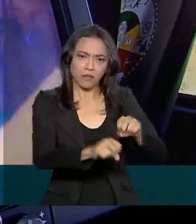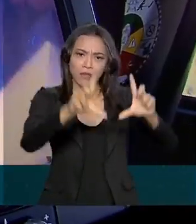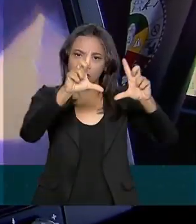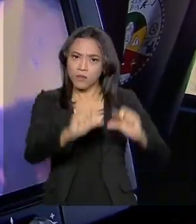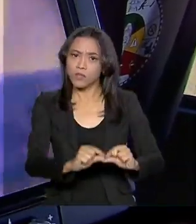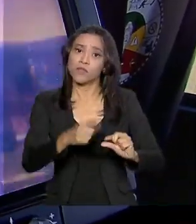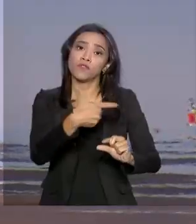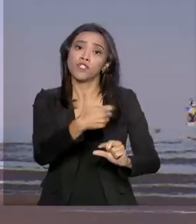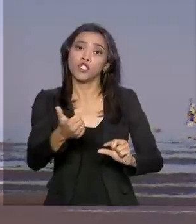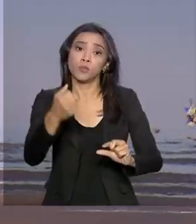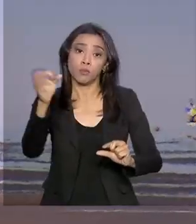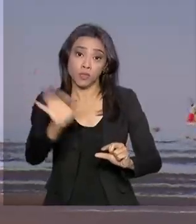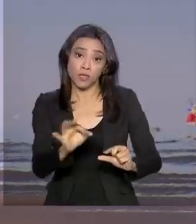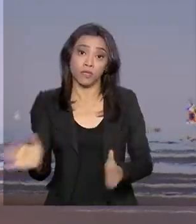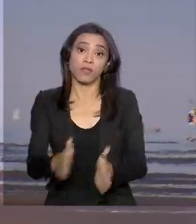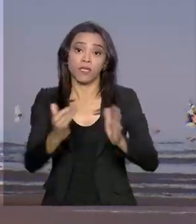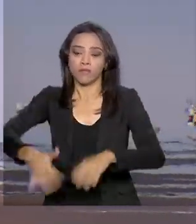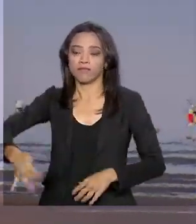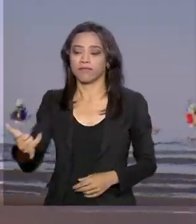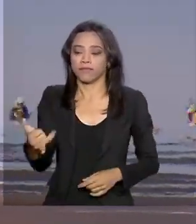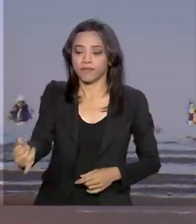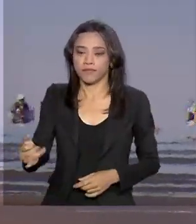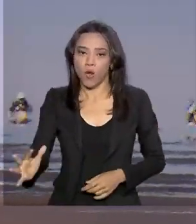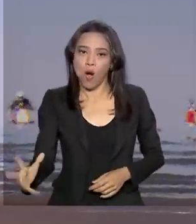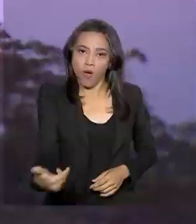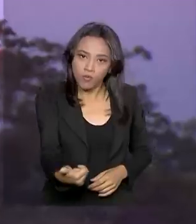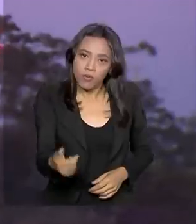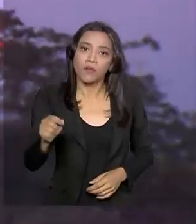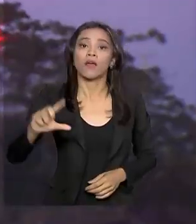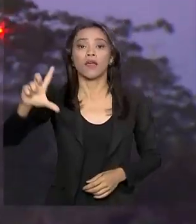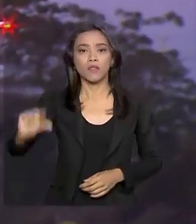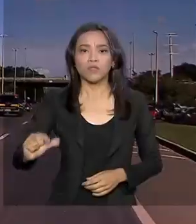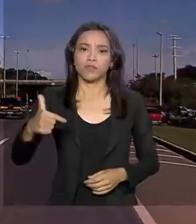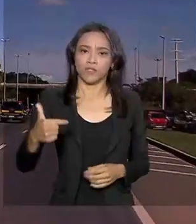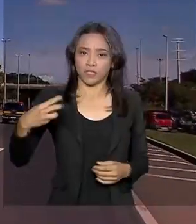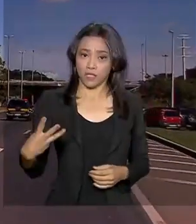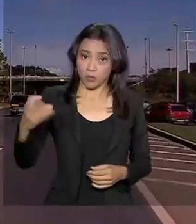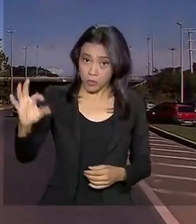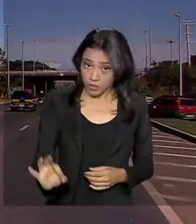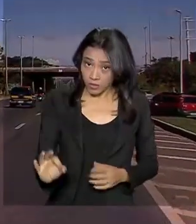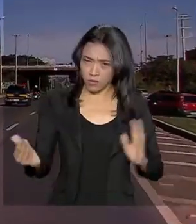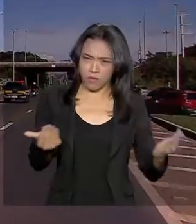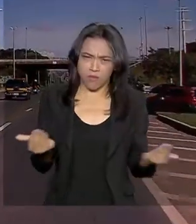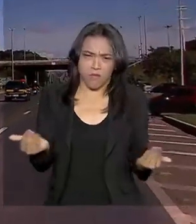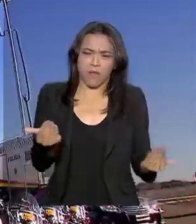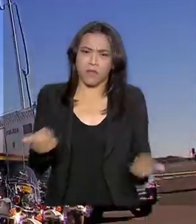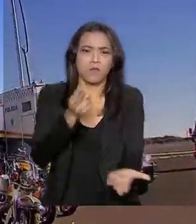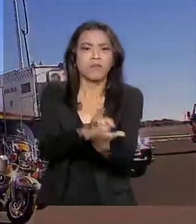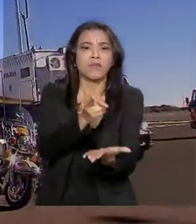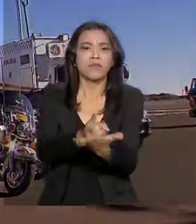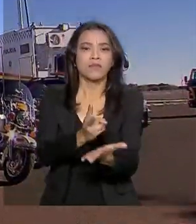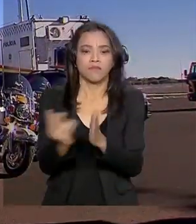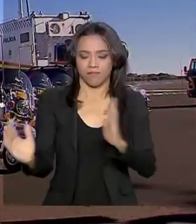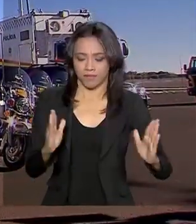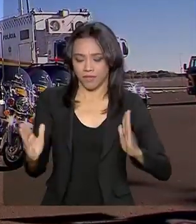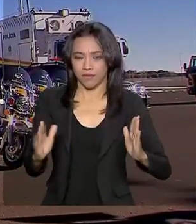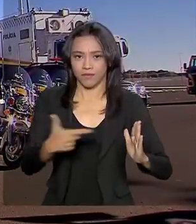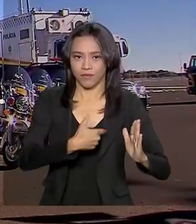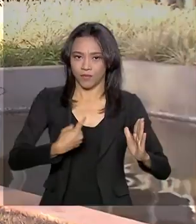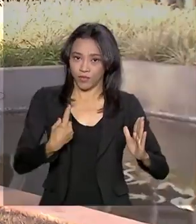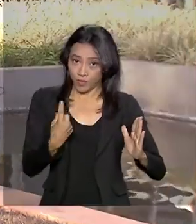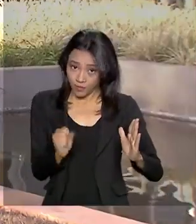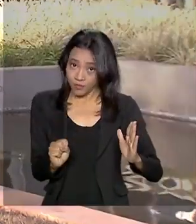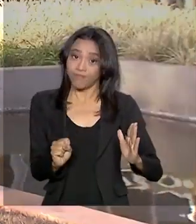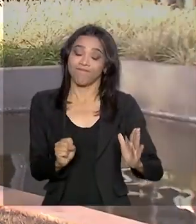E o número de latrocínios teve redução de 23% em comparação com o mesmo período de 2018.